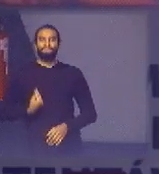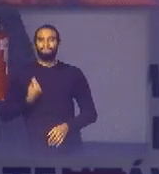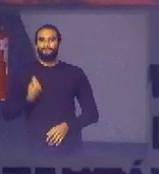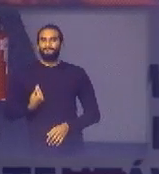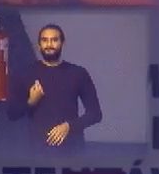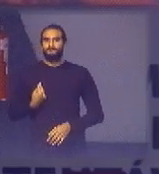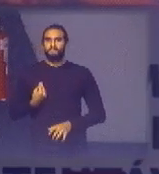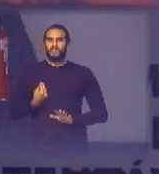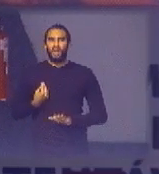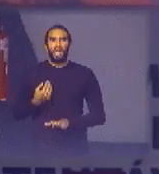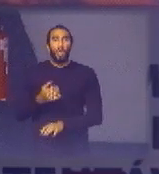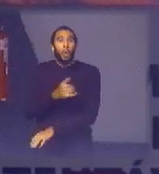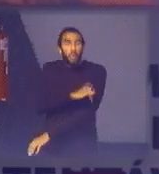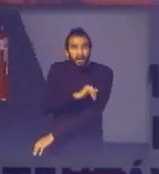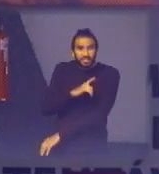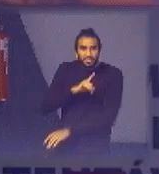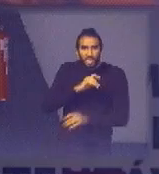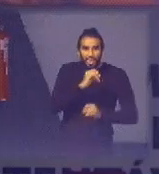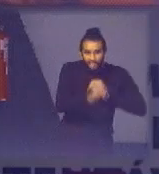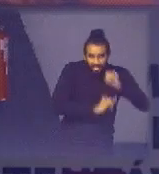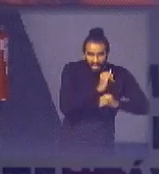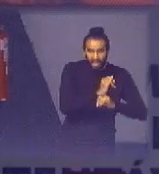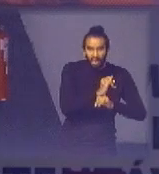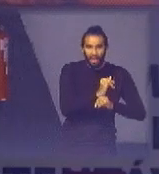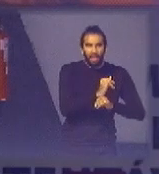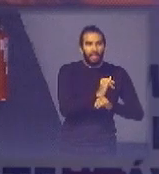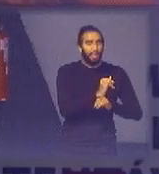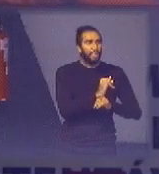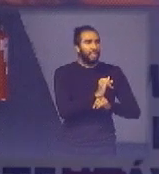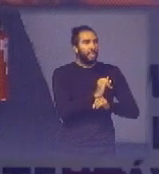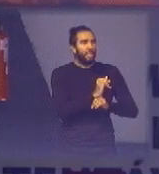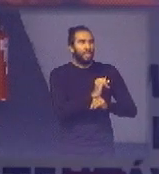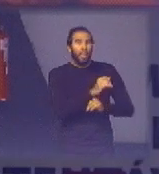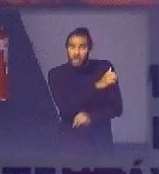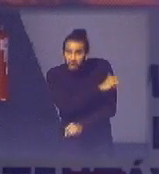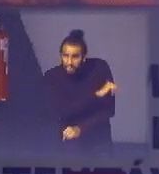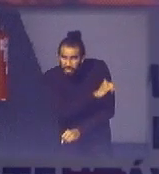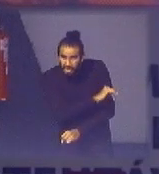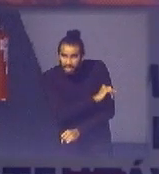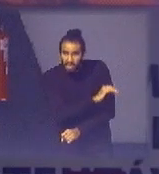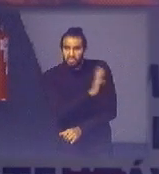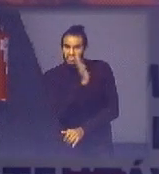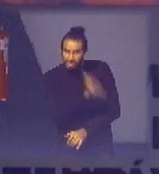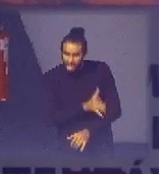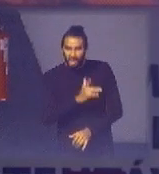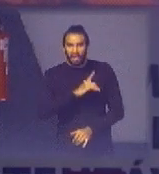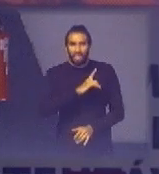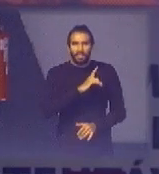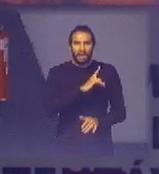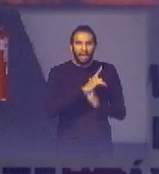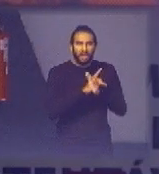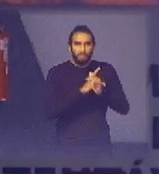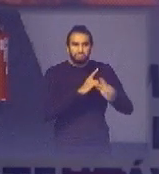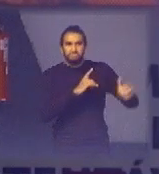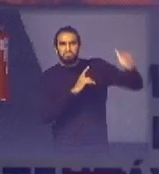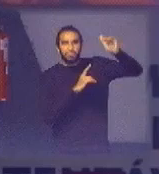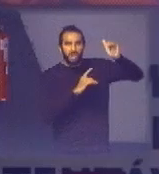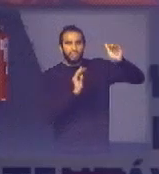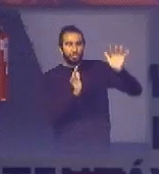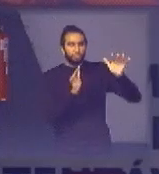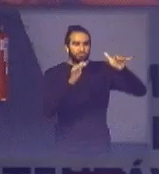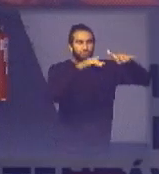o Rio de Janeiro tem internet o Rio de Janeiro ele já passou da fase da inclusão digital caso